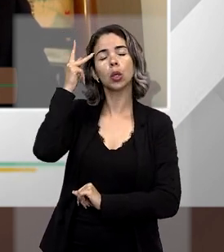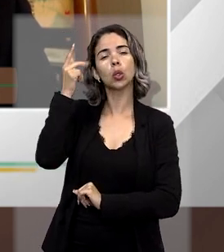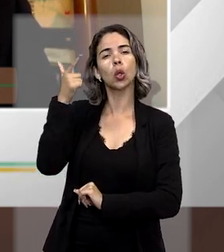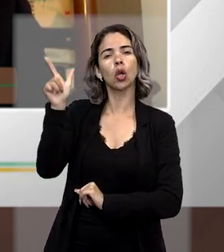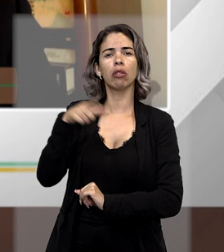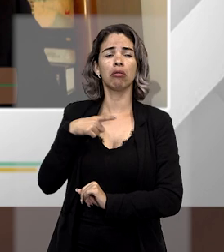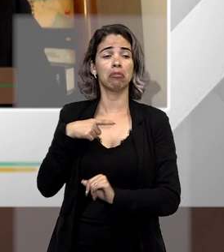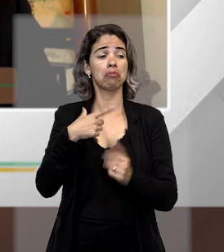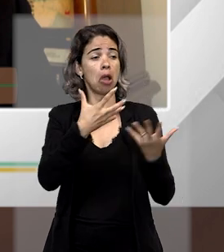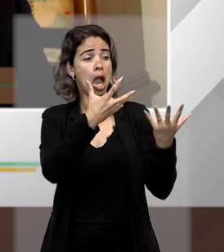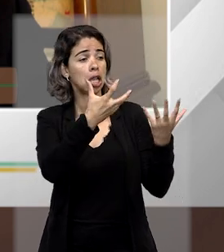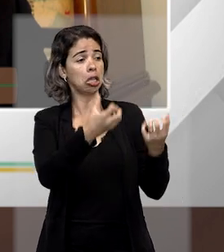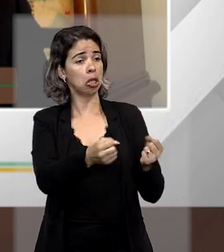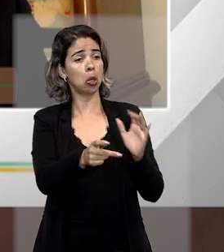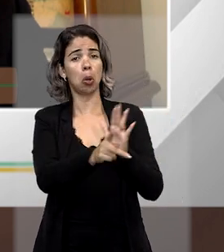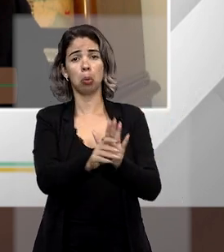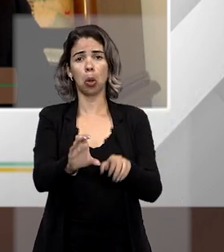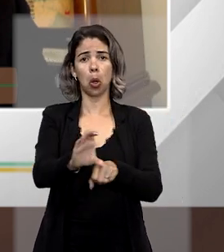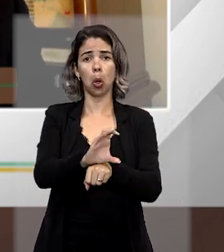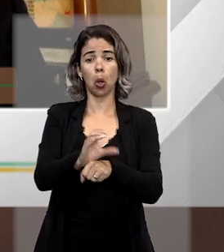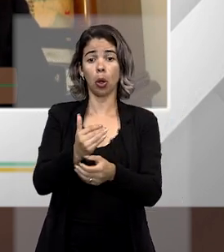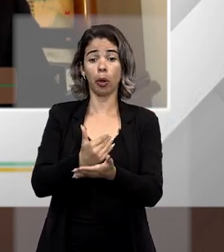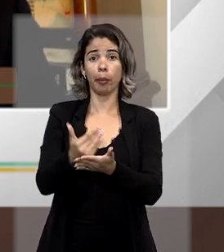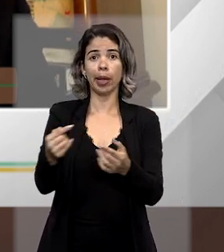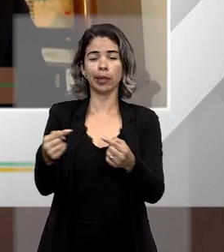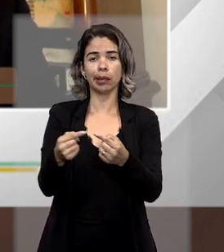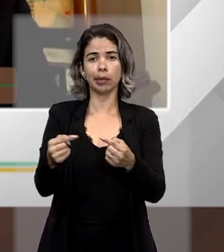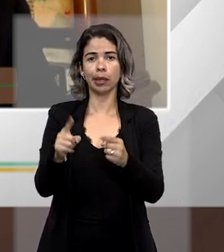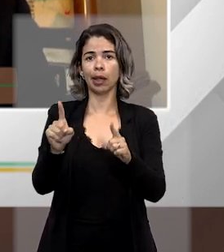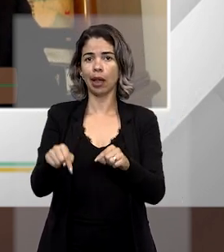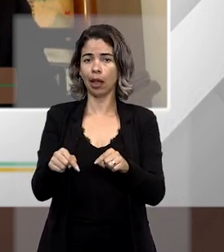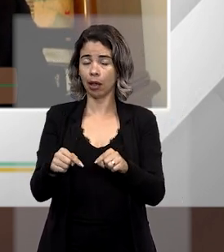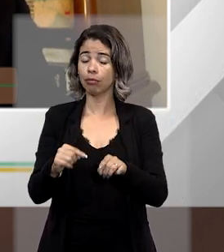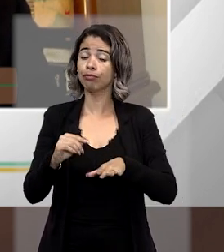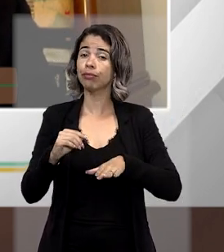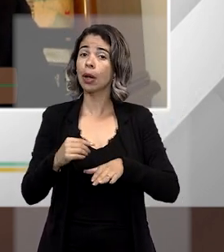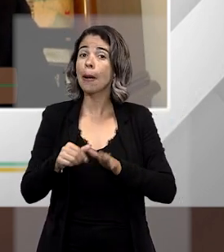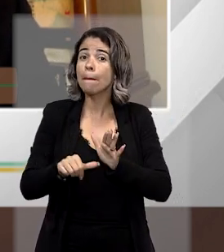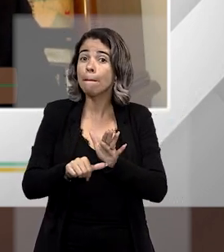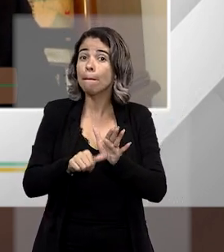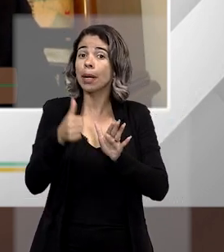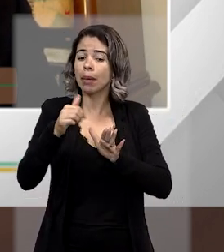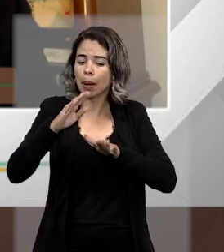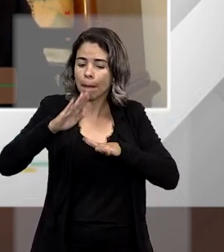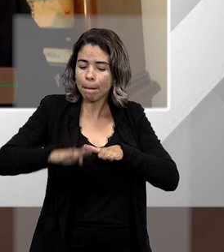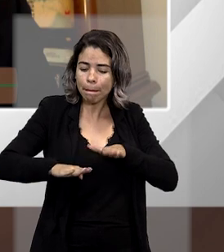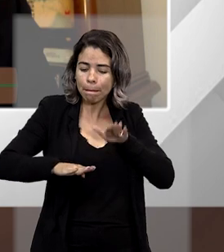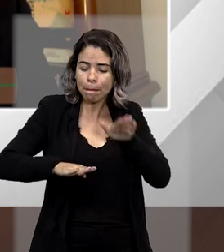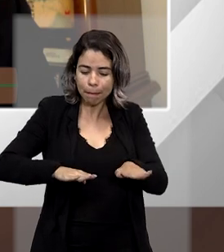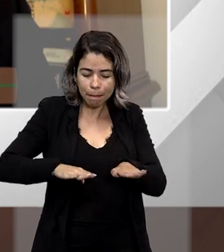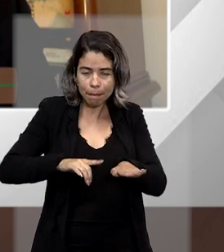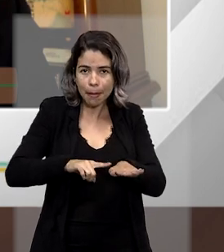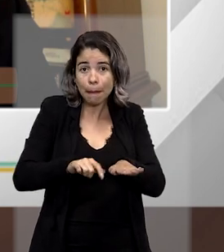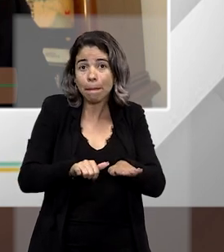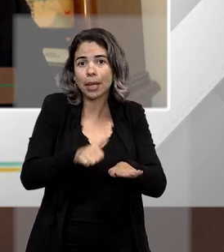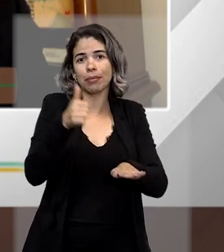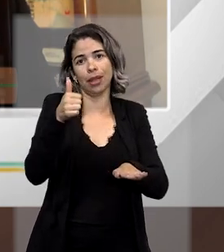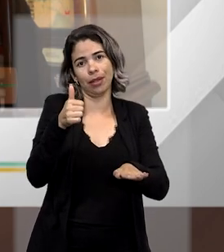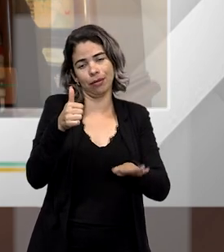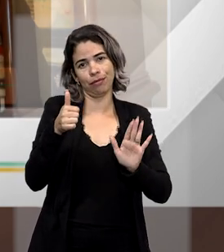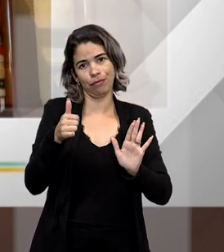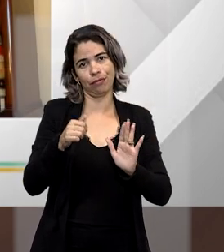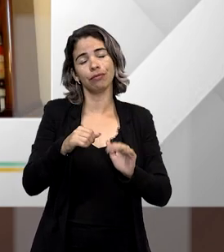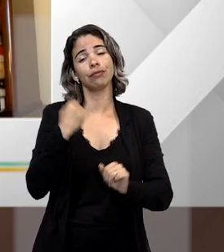olha, foi recepcionado pela Constituição e começar a aplicar, é um pequeno passo. Então, foi bom que isso tenha